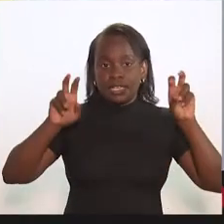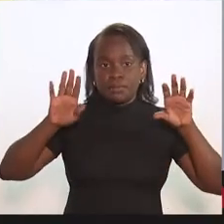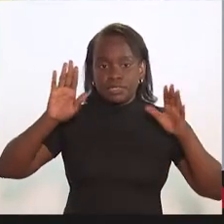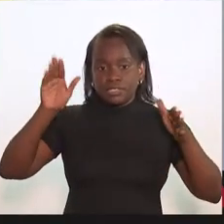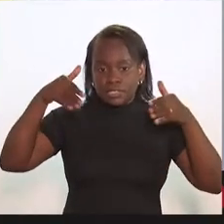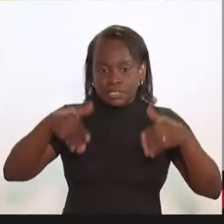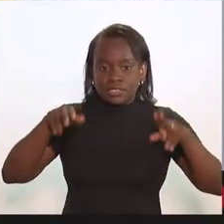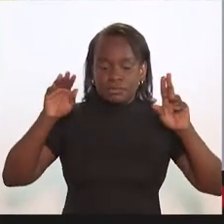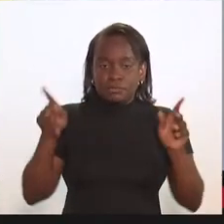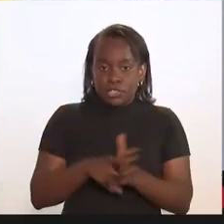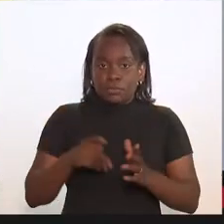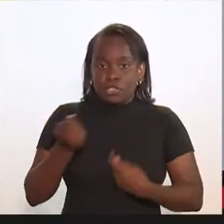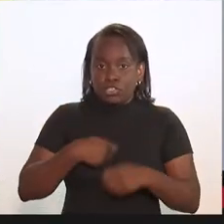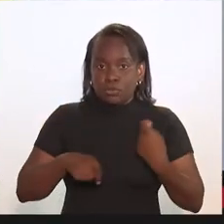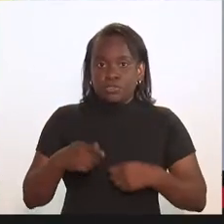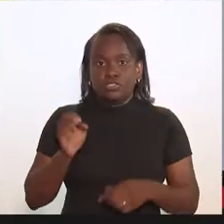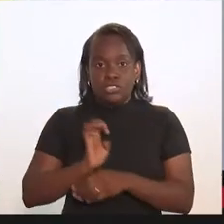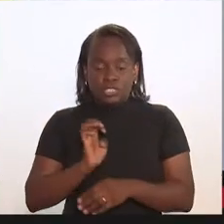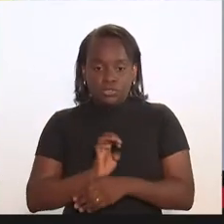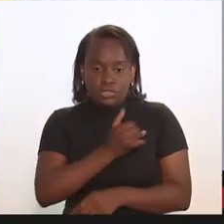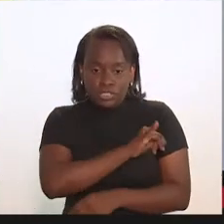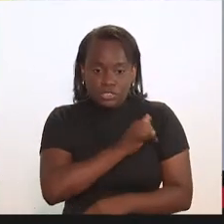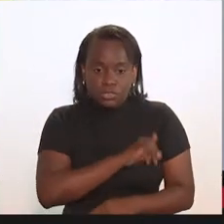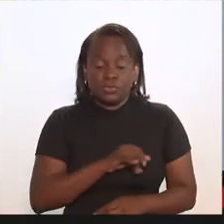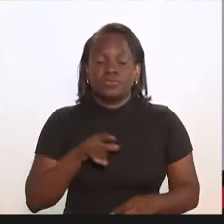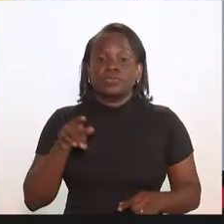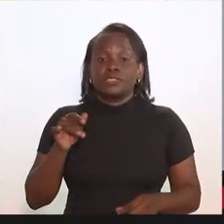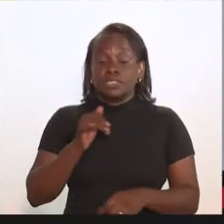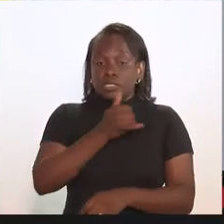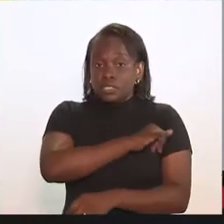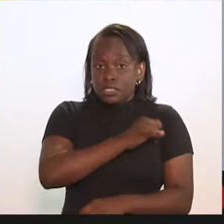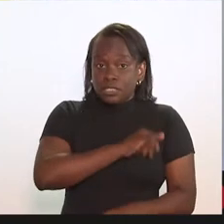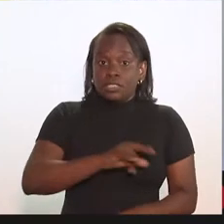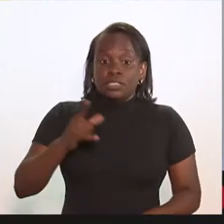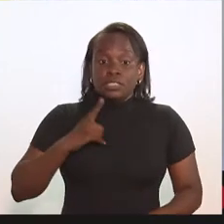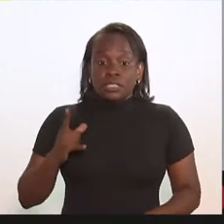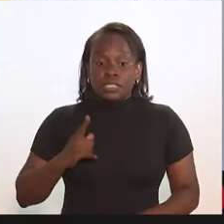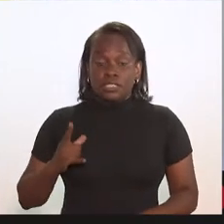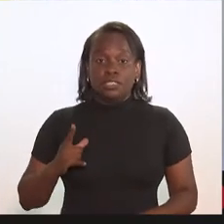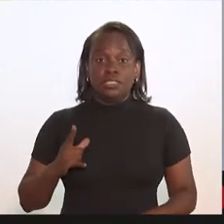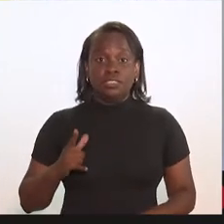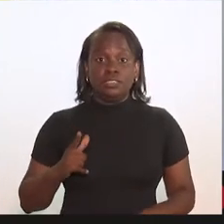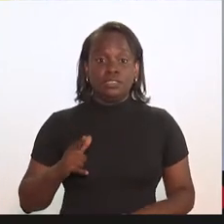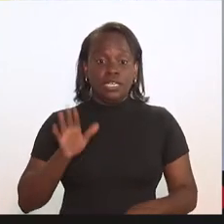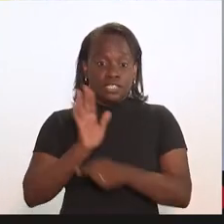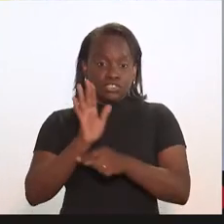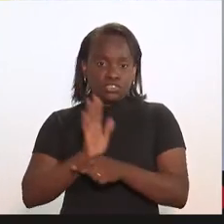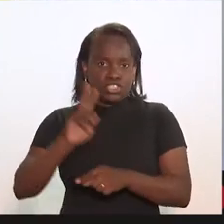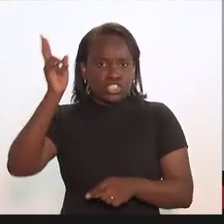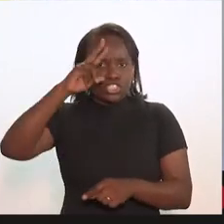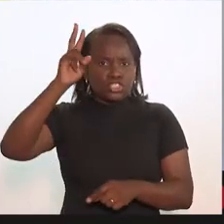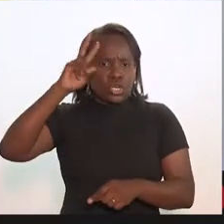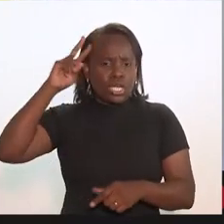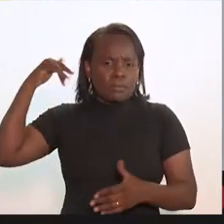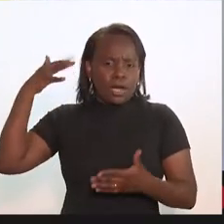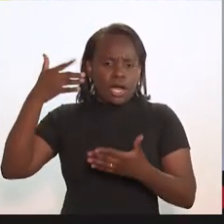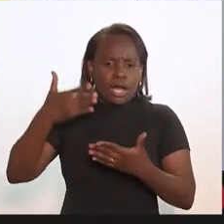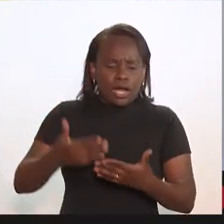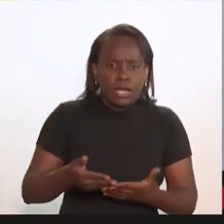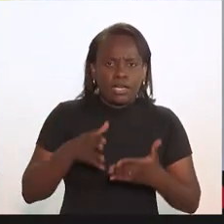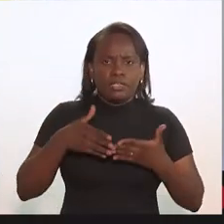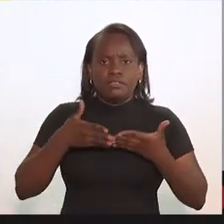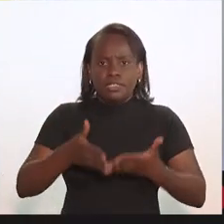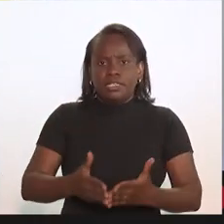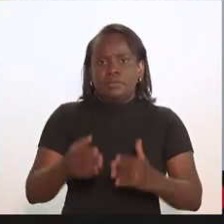central para a economia do Estado. O Rio de Janeiro tem uma contribuição histórica para o setor